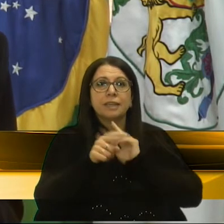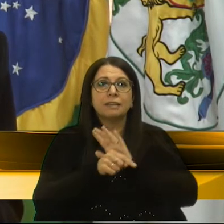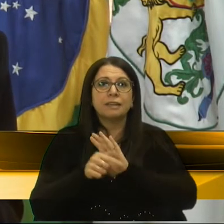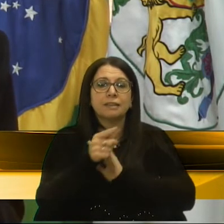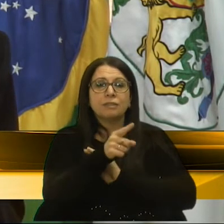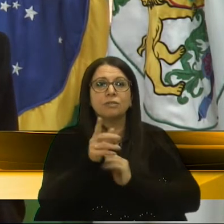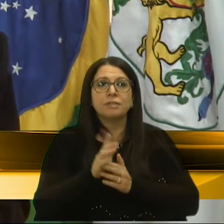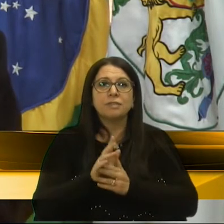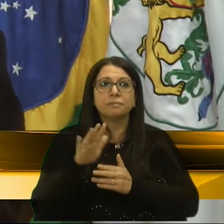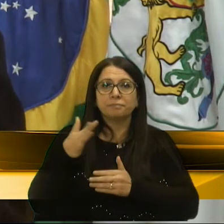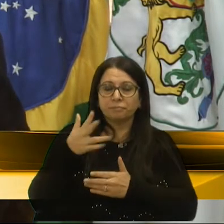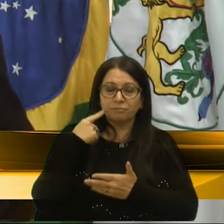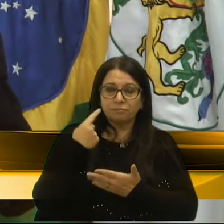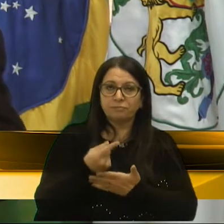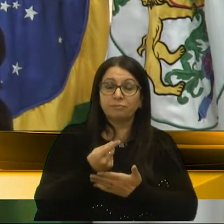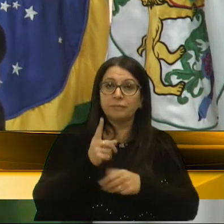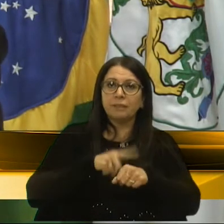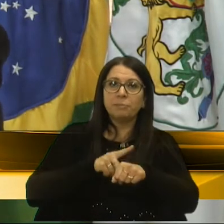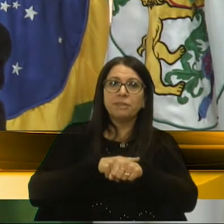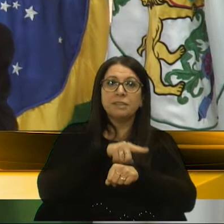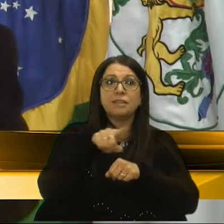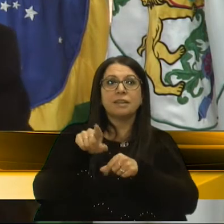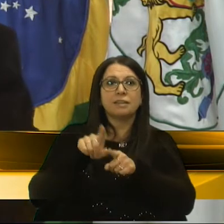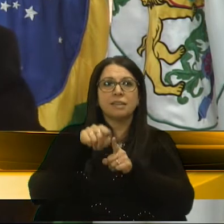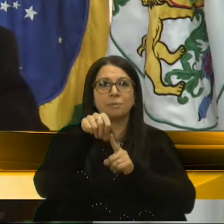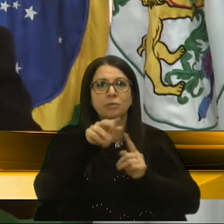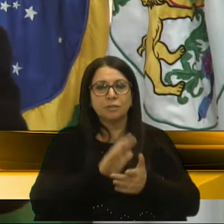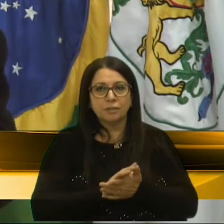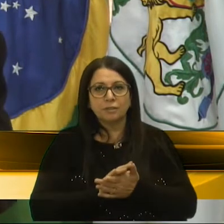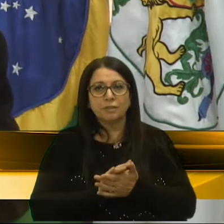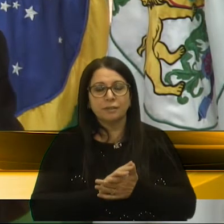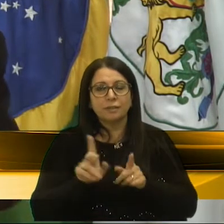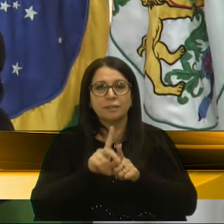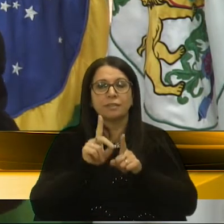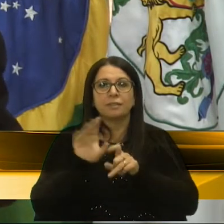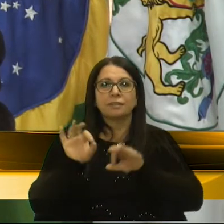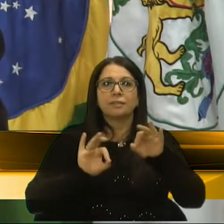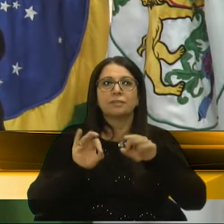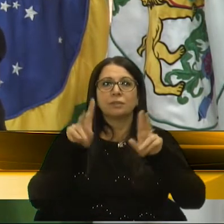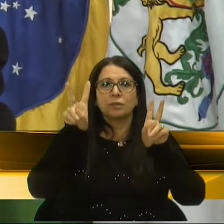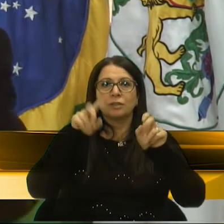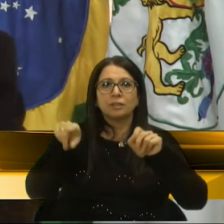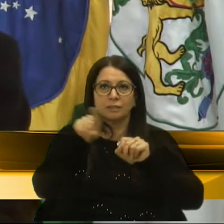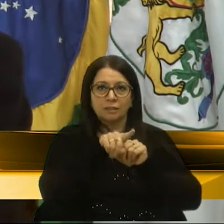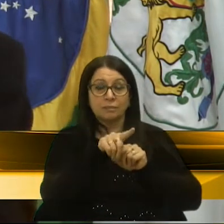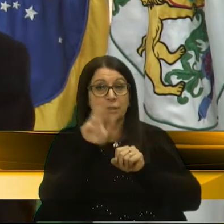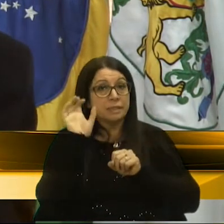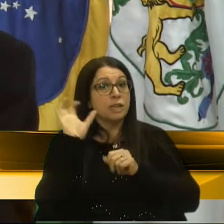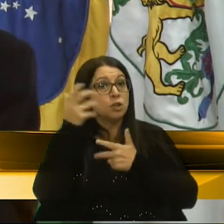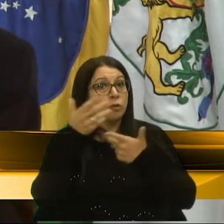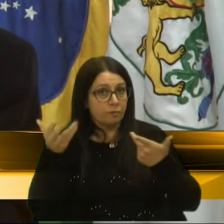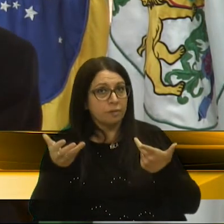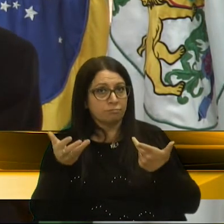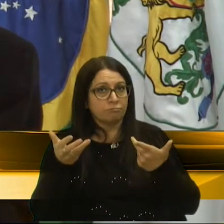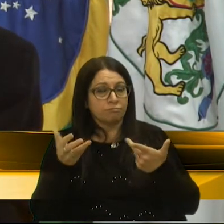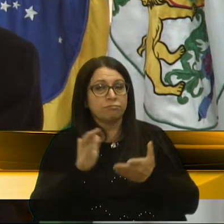Talvez fosse o momento para ir preparando esse assunto, mas ser resolvido